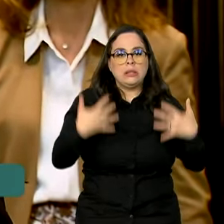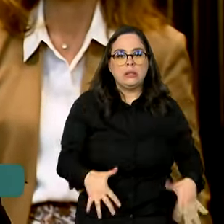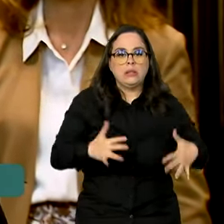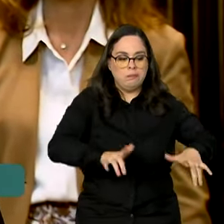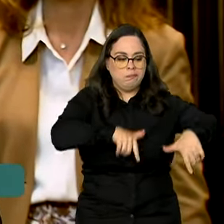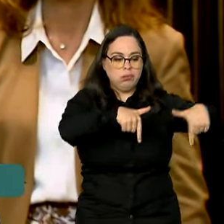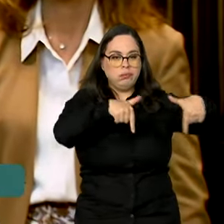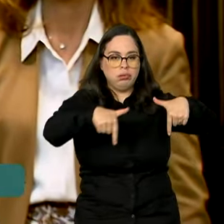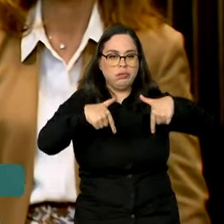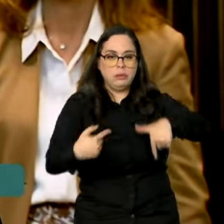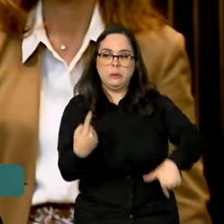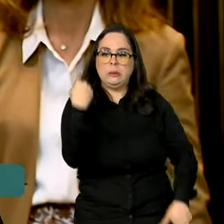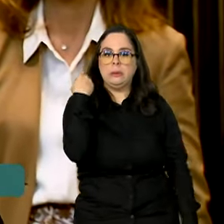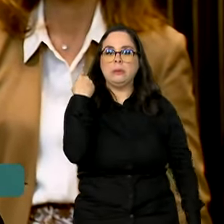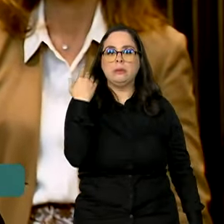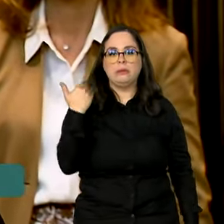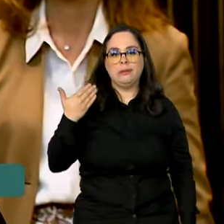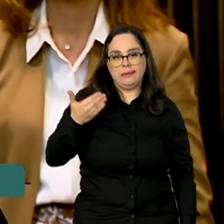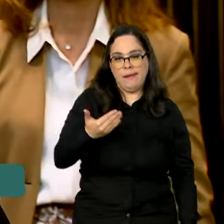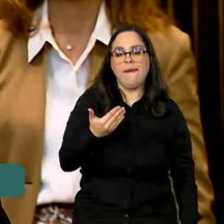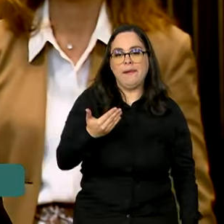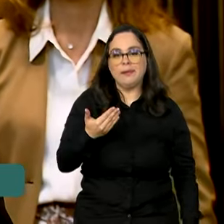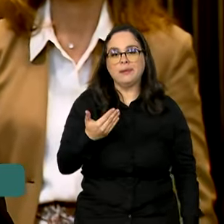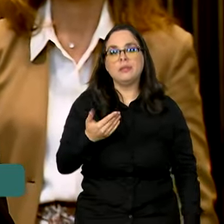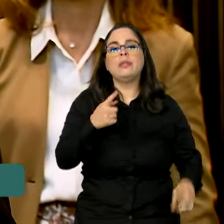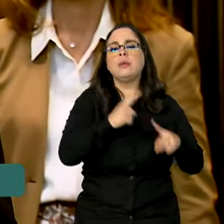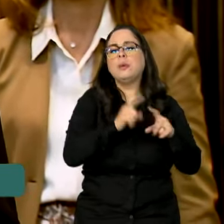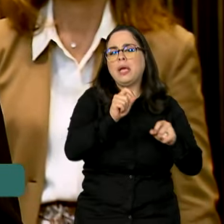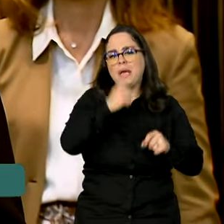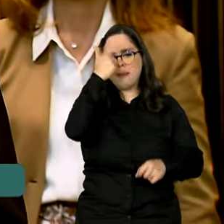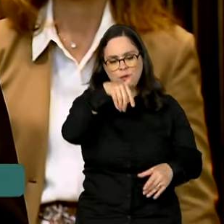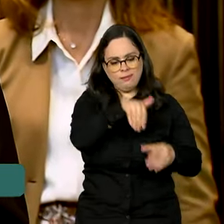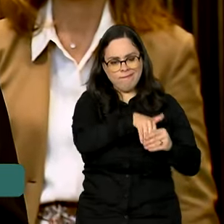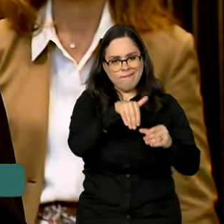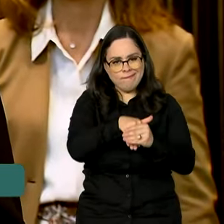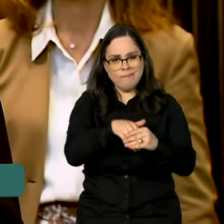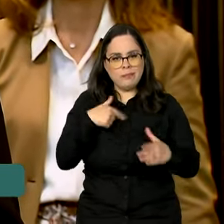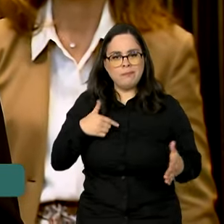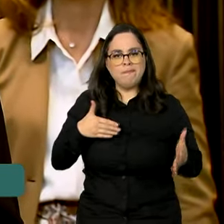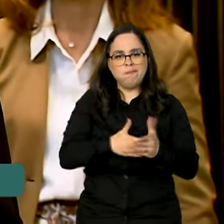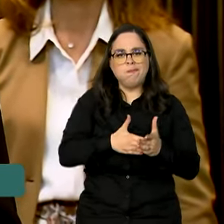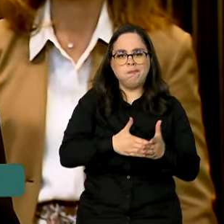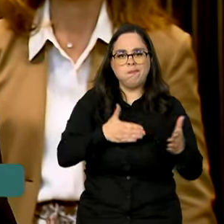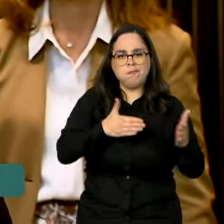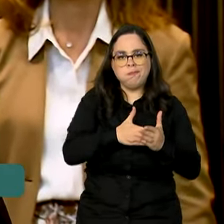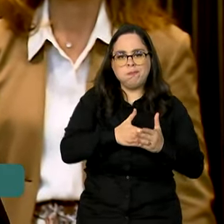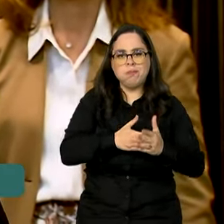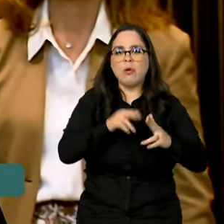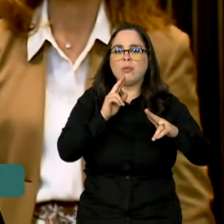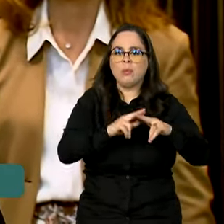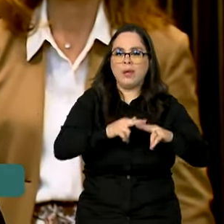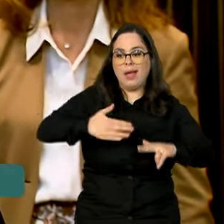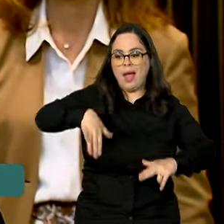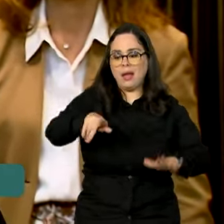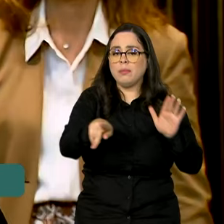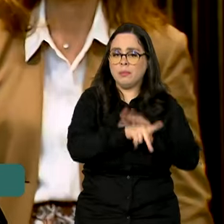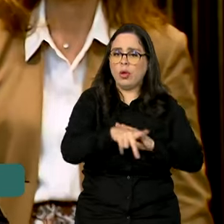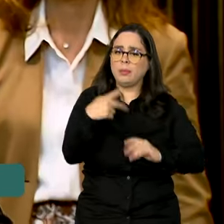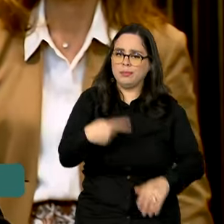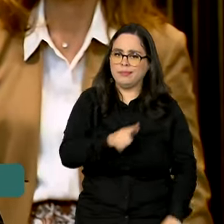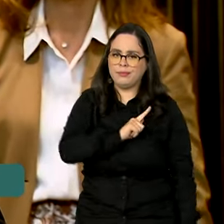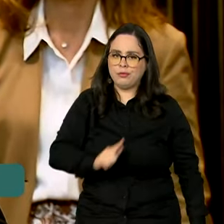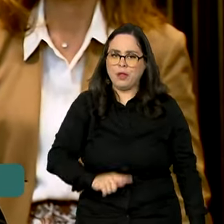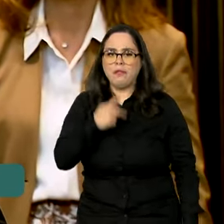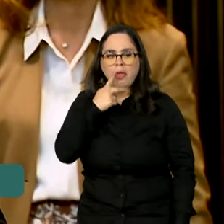atos que ocorreram no passado recente, em que os eleitores foram impedidos por forças do próprio Estado